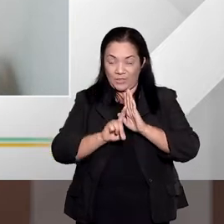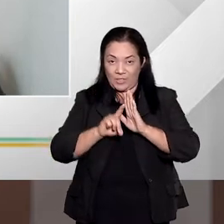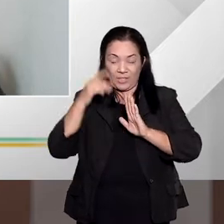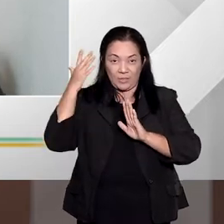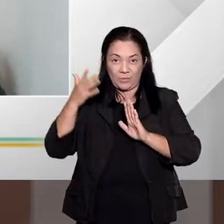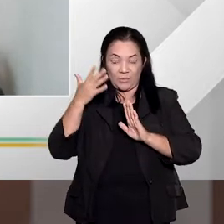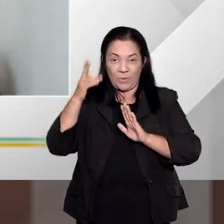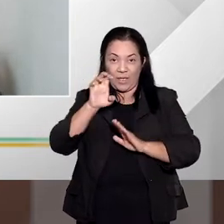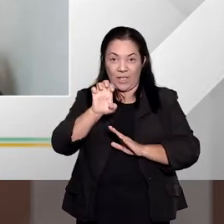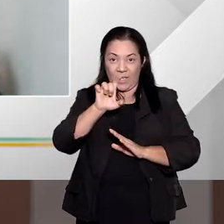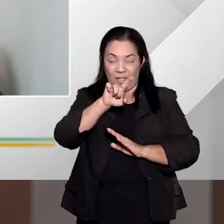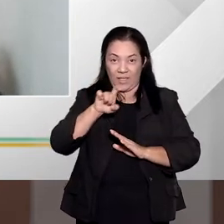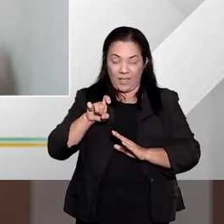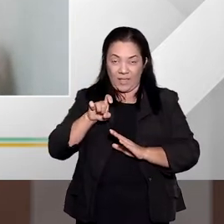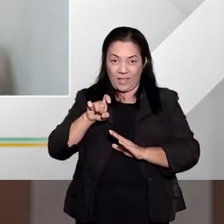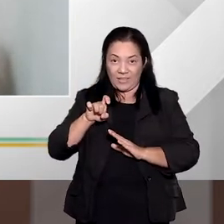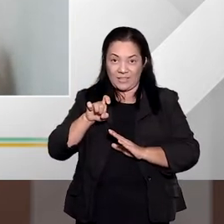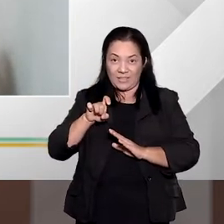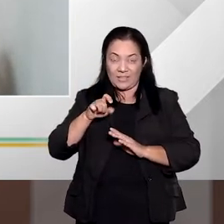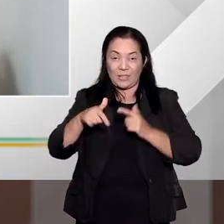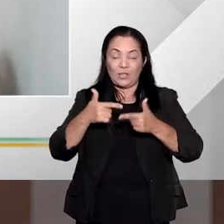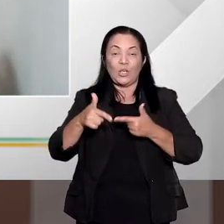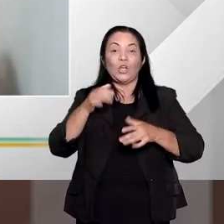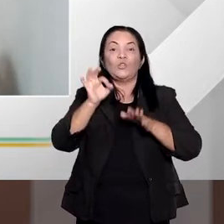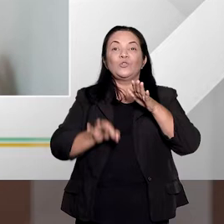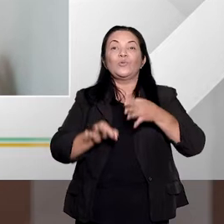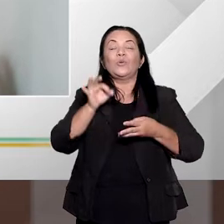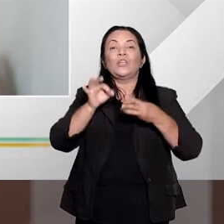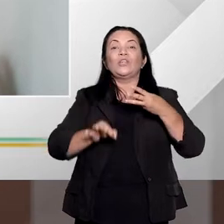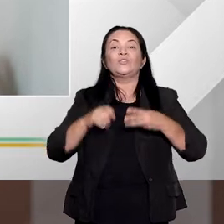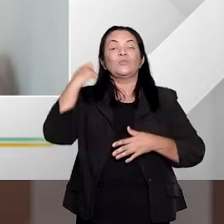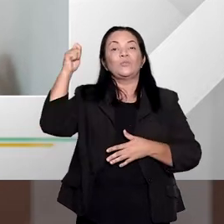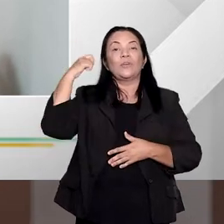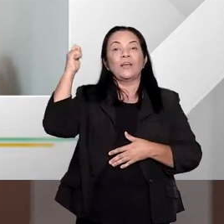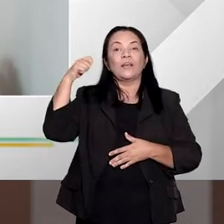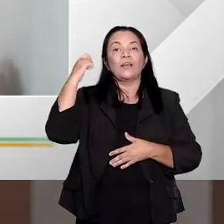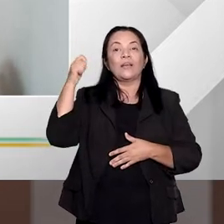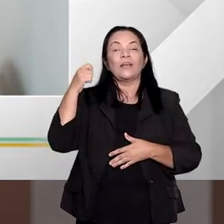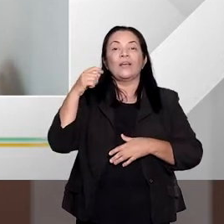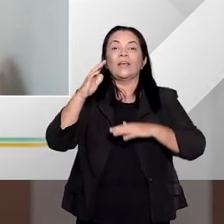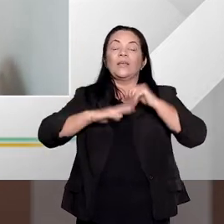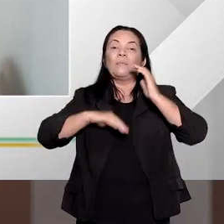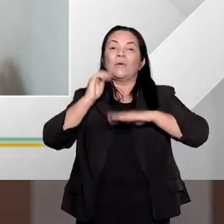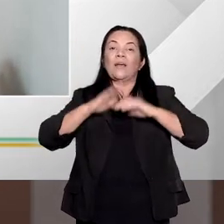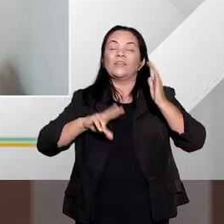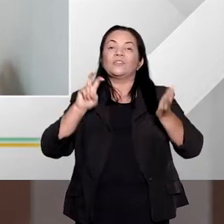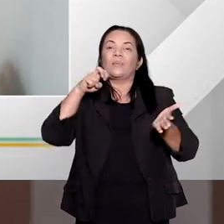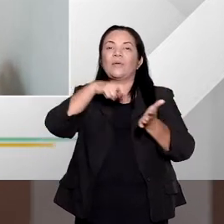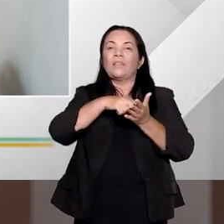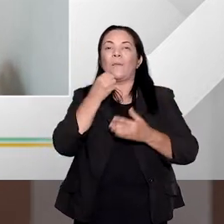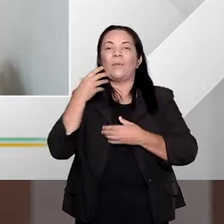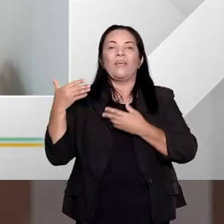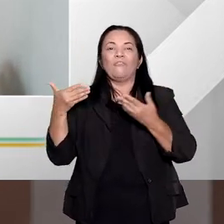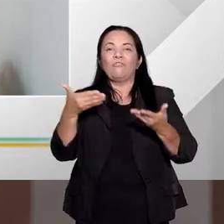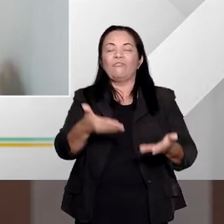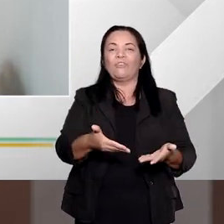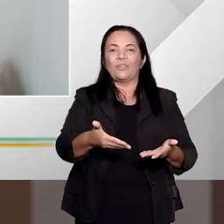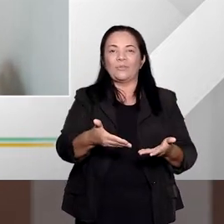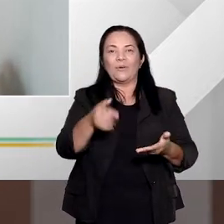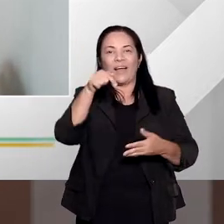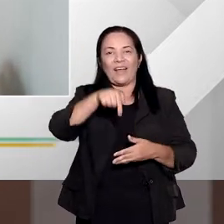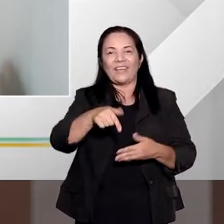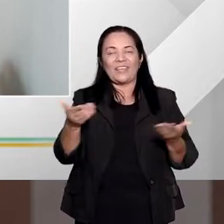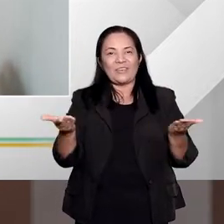-assessor jurídico do Ministério Público do Rio Grande do Sul e autor de obras de direito penal e prática penal. Seja também muito bem-vindo ao